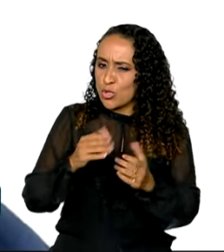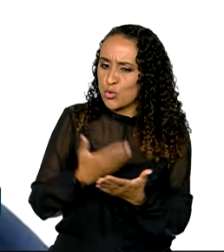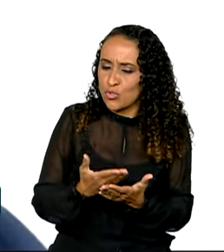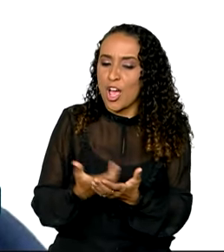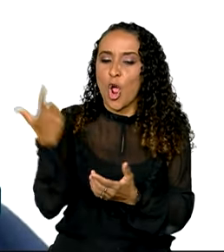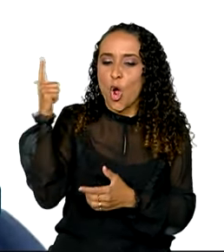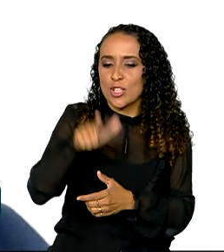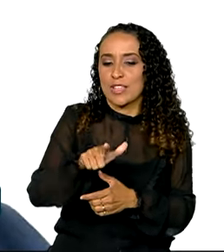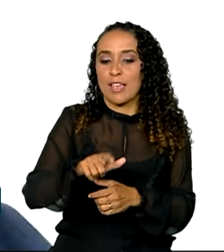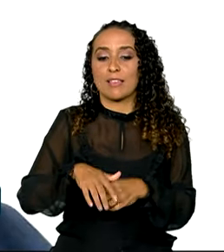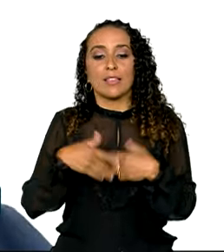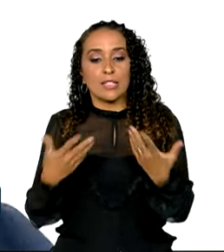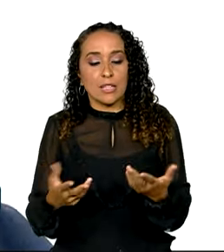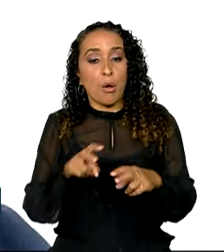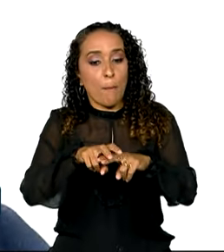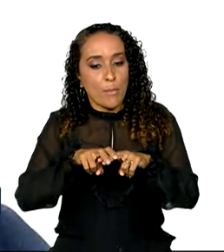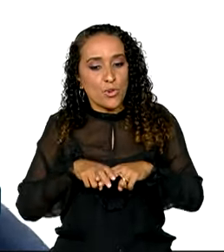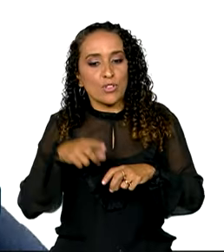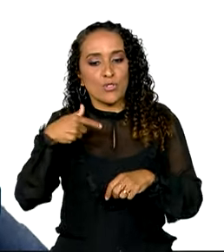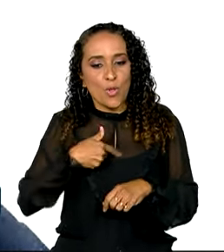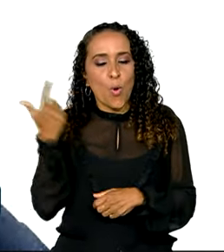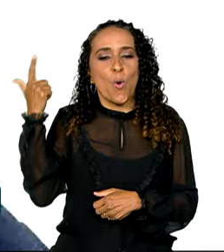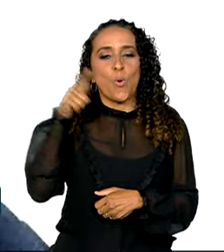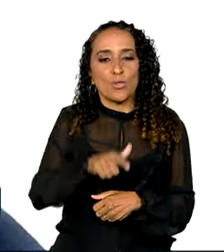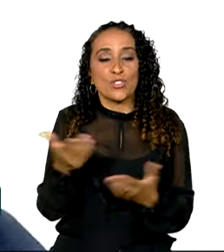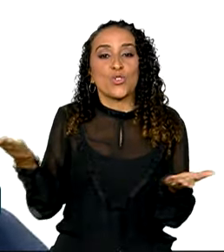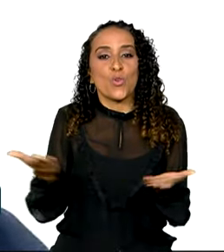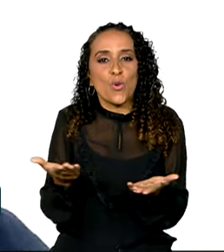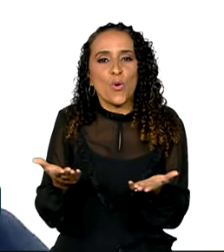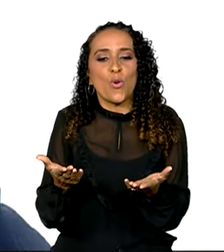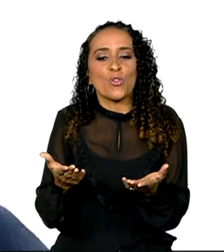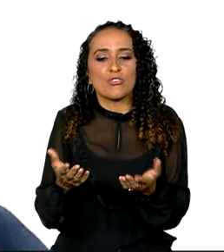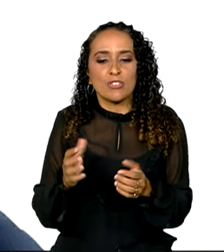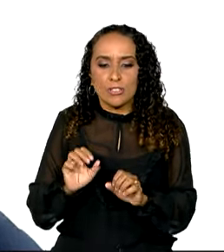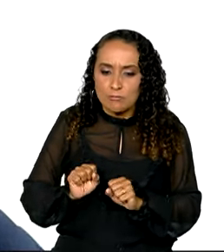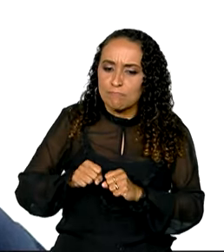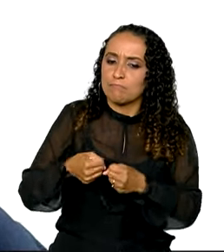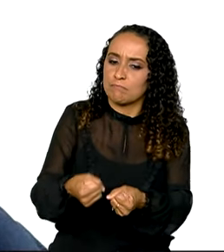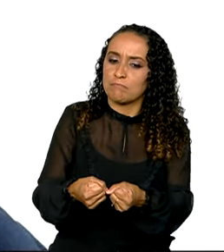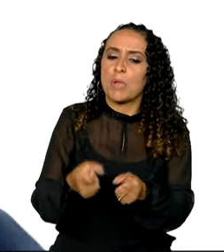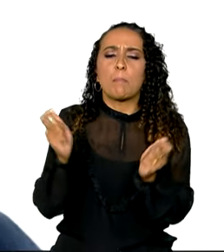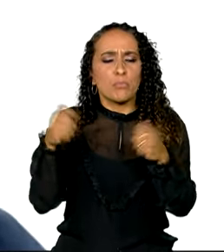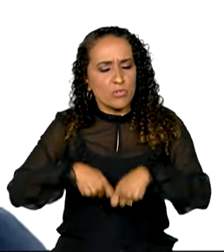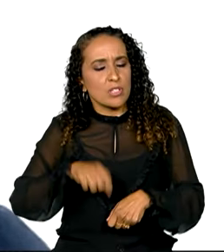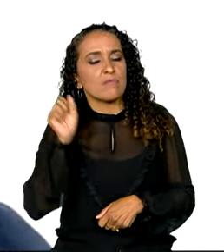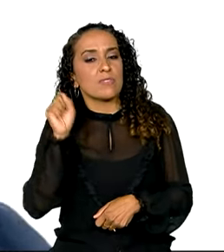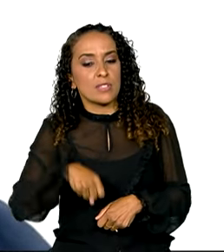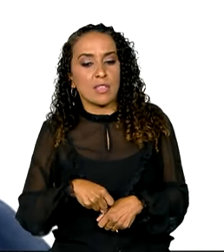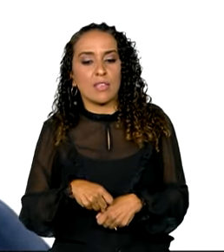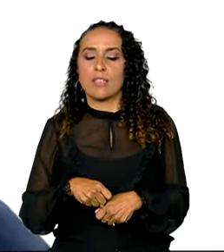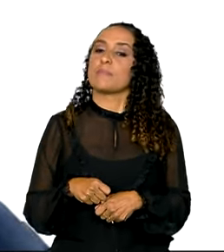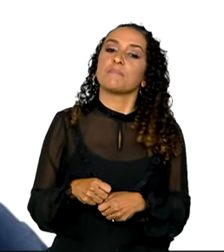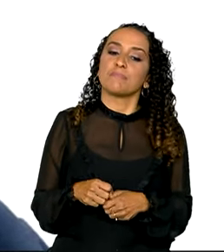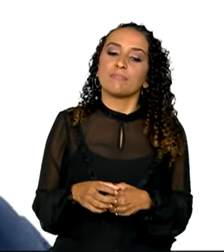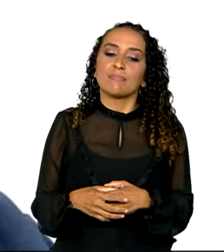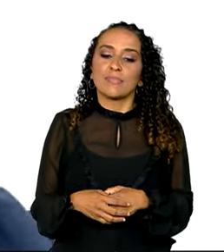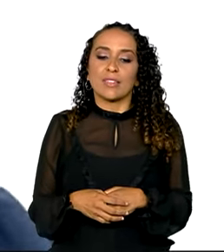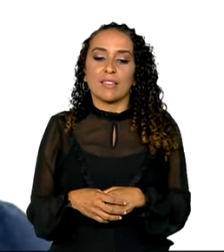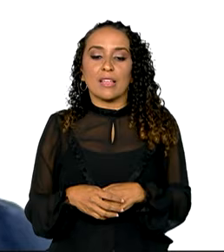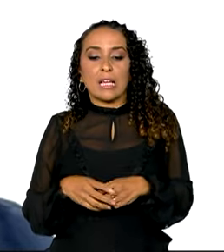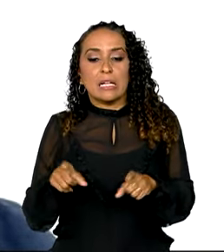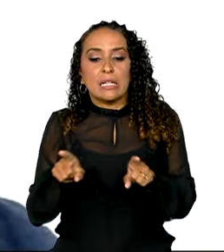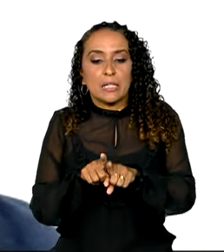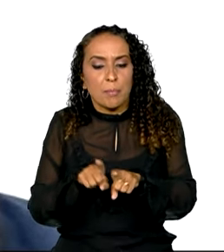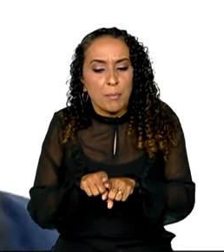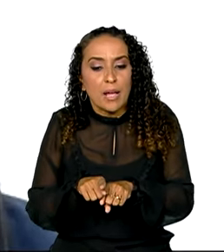que você quer. Então, foi através disso que eu consegui hoje olhar para trás e ver que é possível, sim, chegar a um lugar que, se fosse